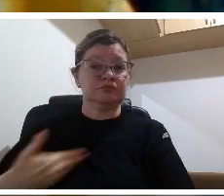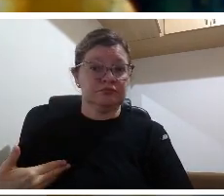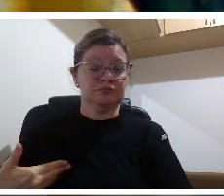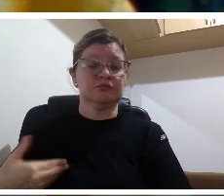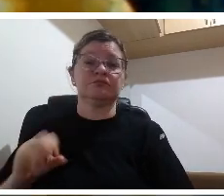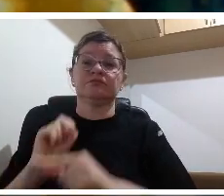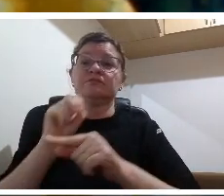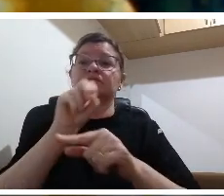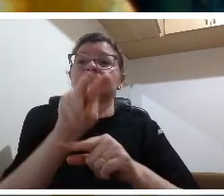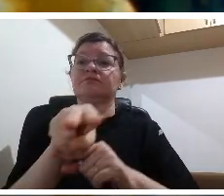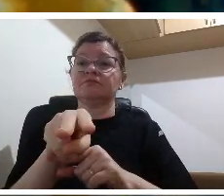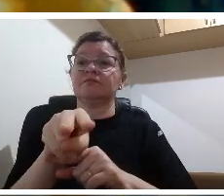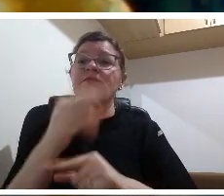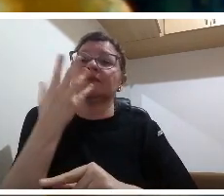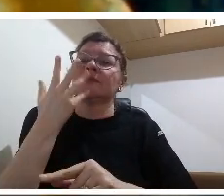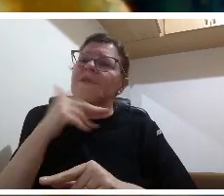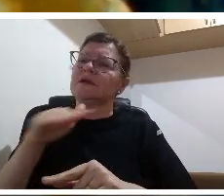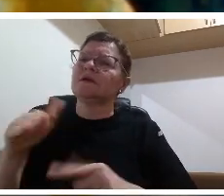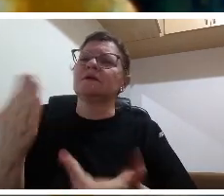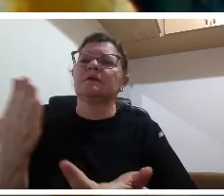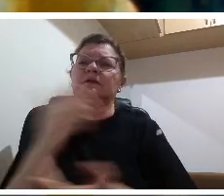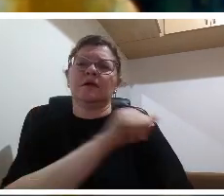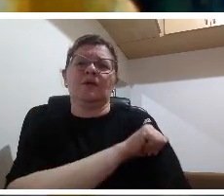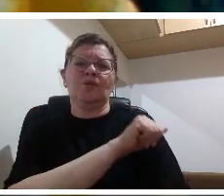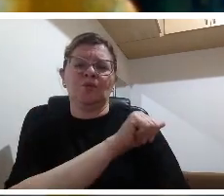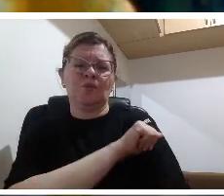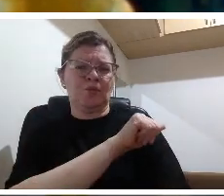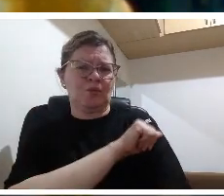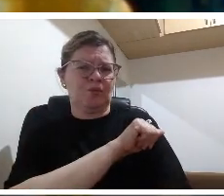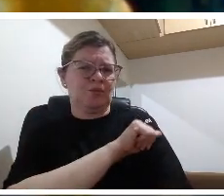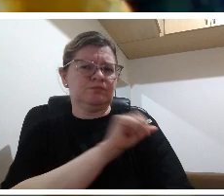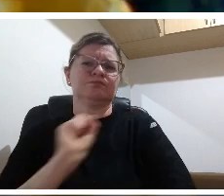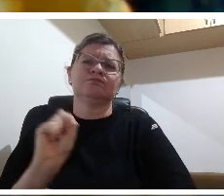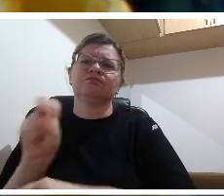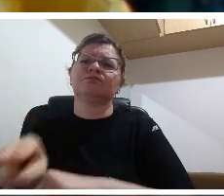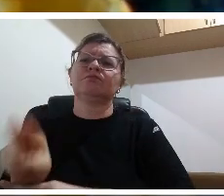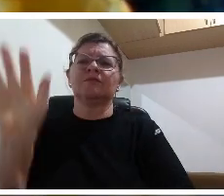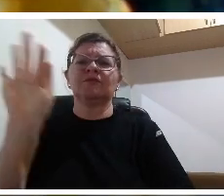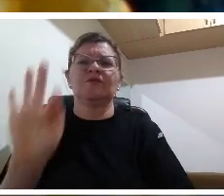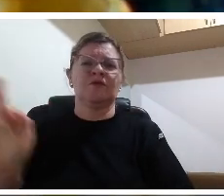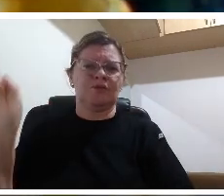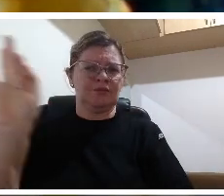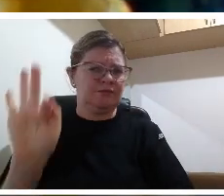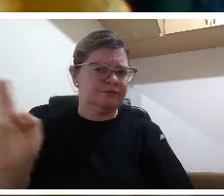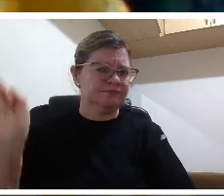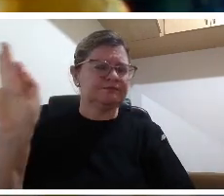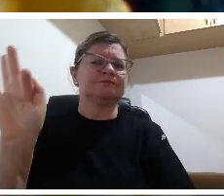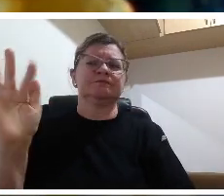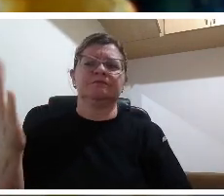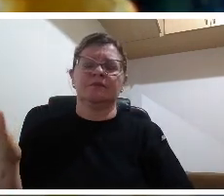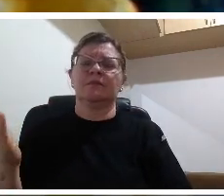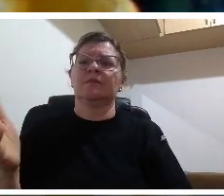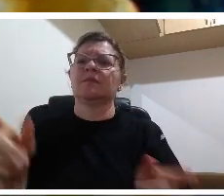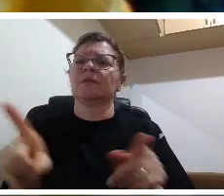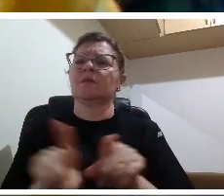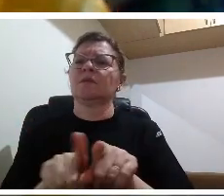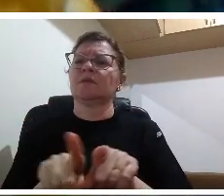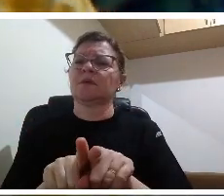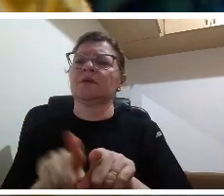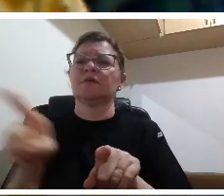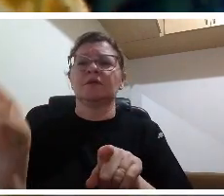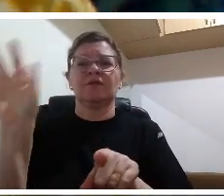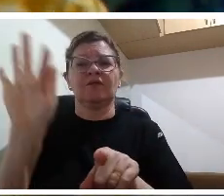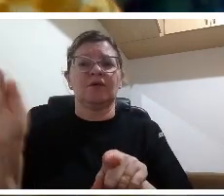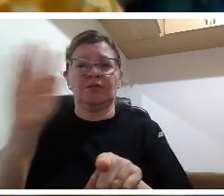também na possibilitar que os nossos alunos tivessem um acesso ao ensino superior nesse